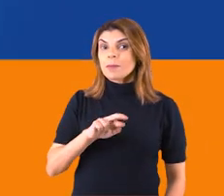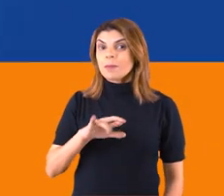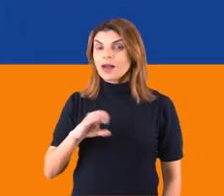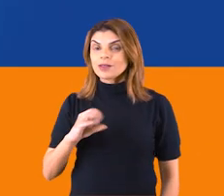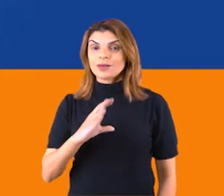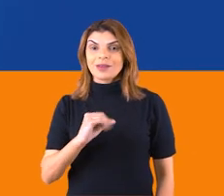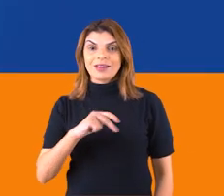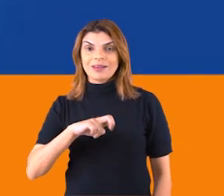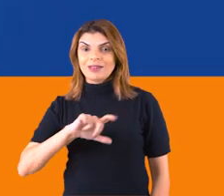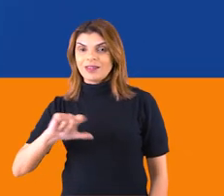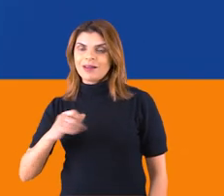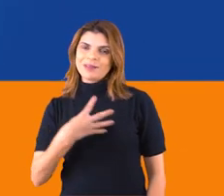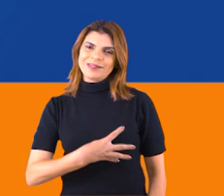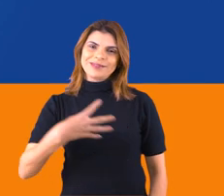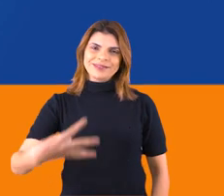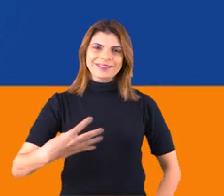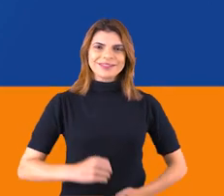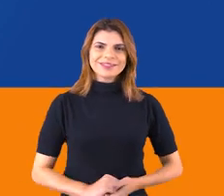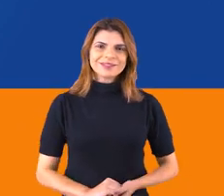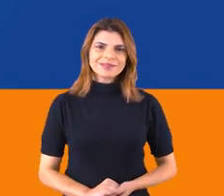Canella, 44.